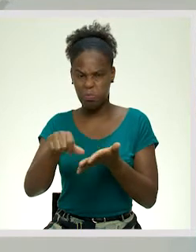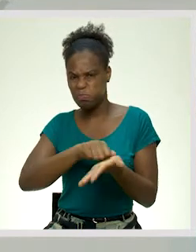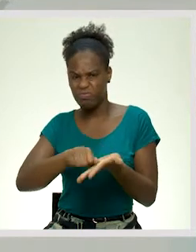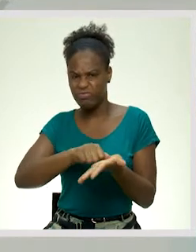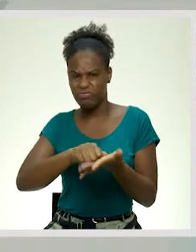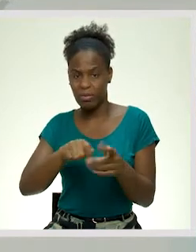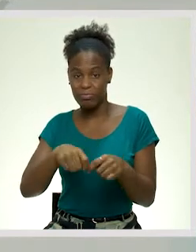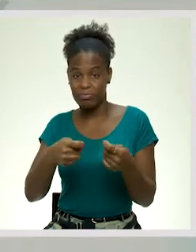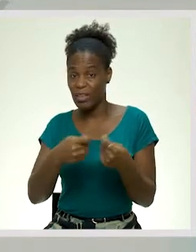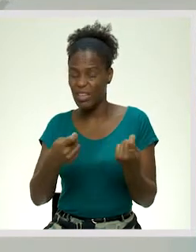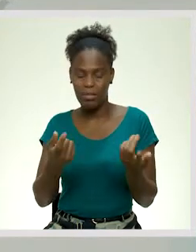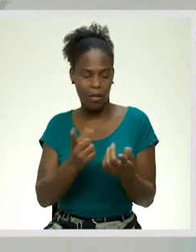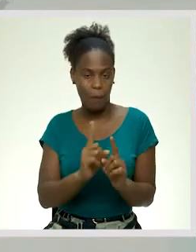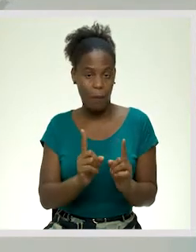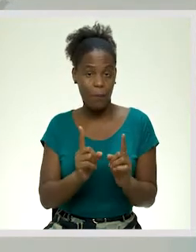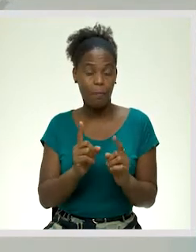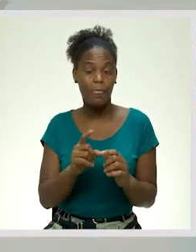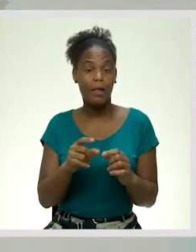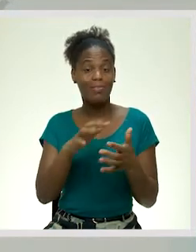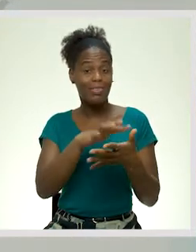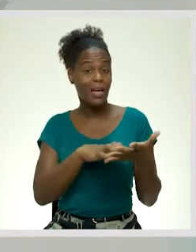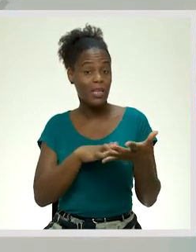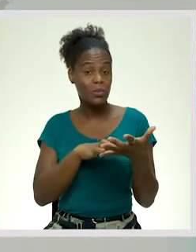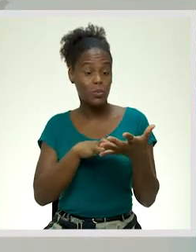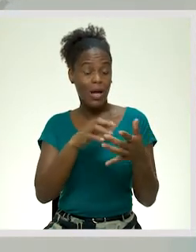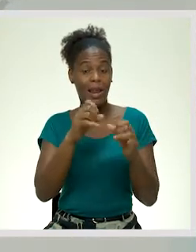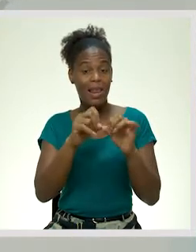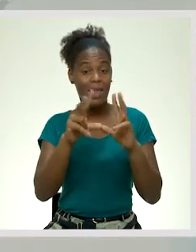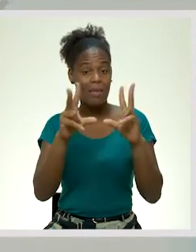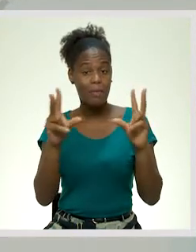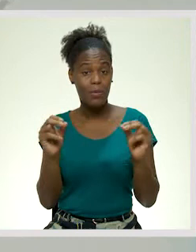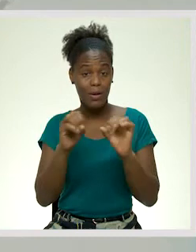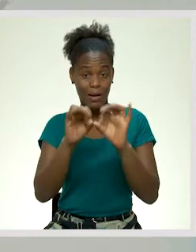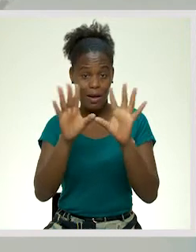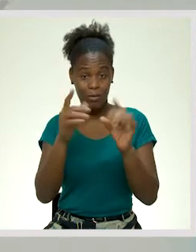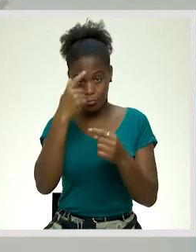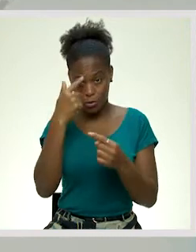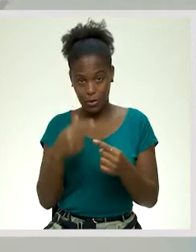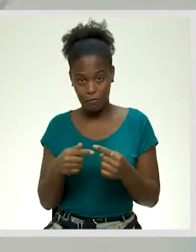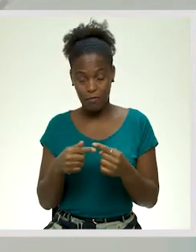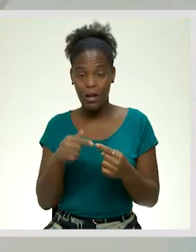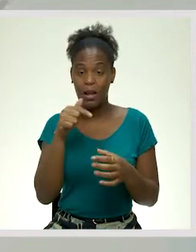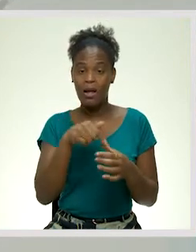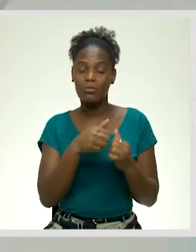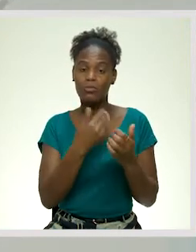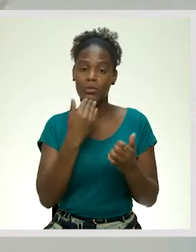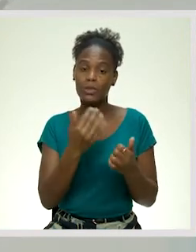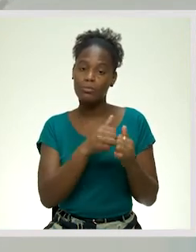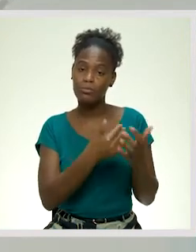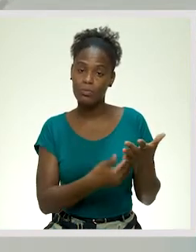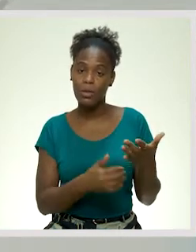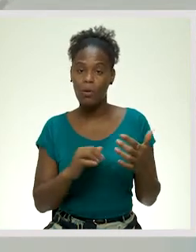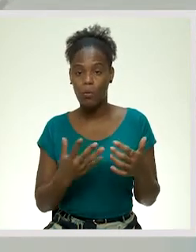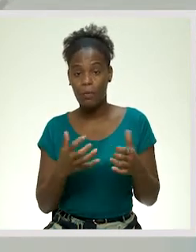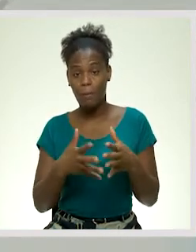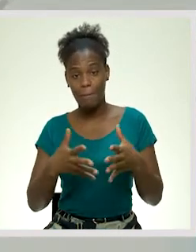burrões, etc. Já sabe. Uma escrita limpa, clara e objetiva. E no requerimento, quanto maior